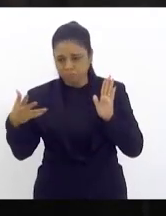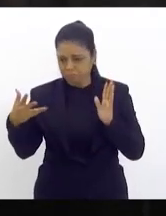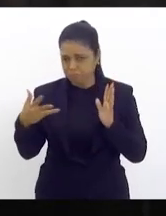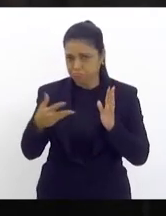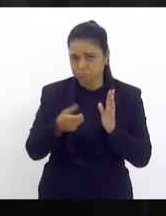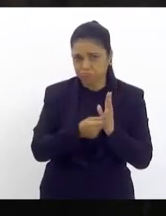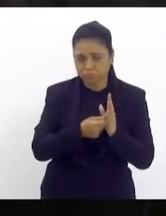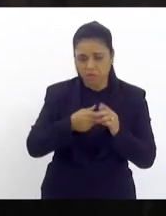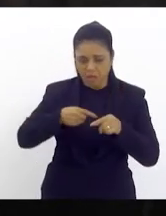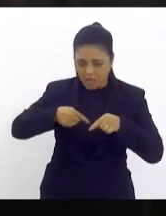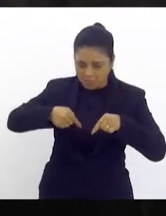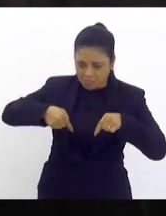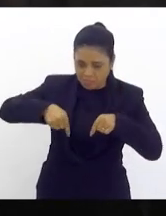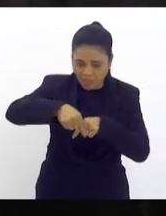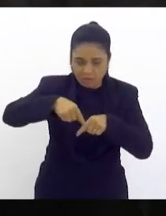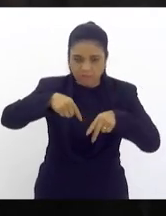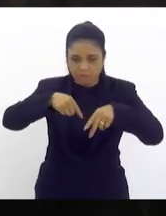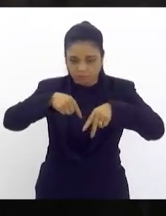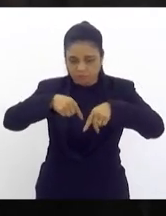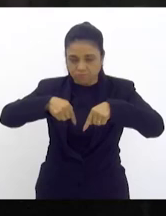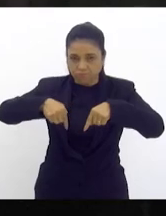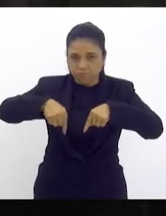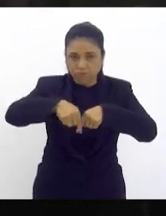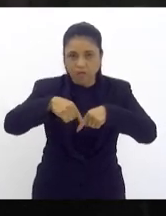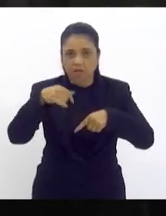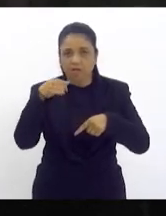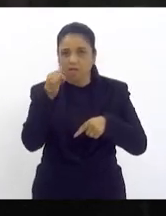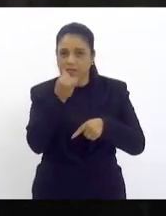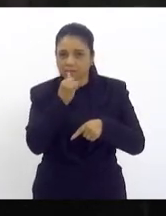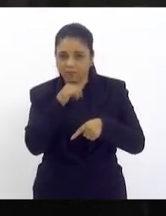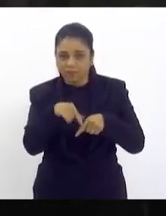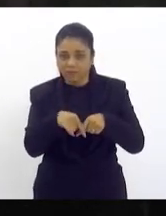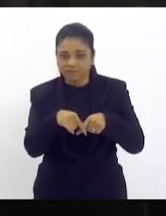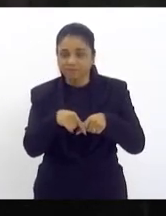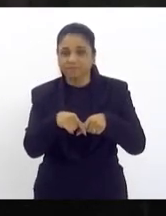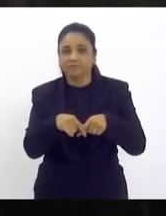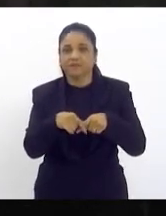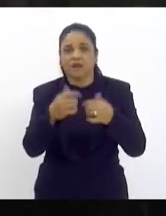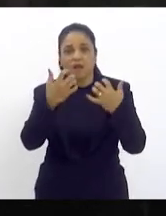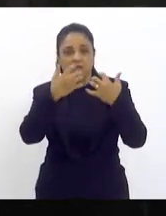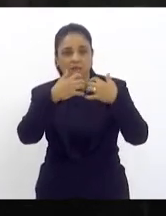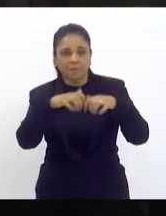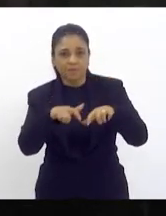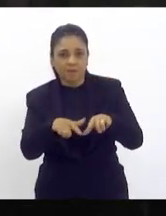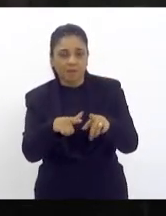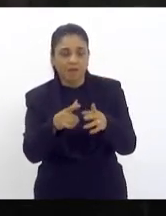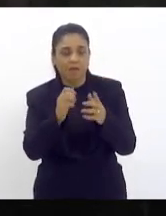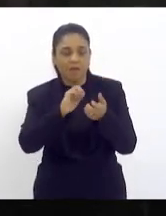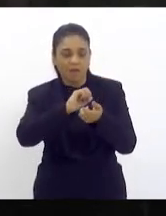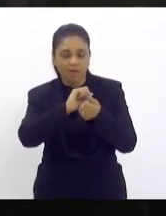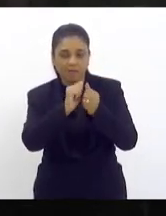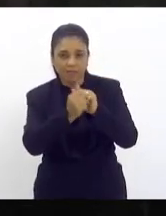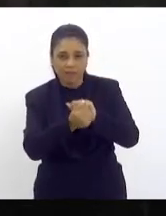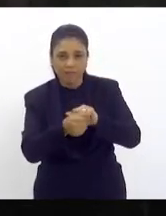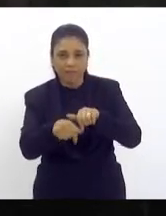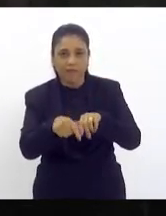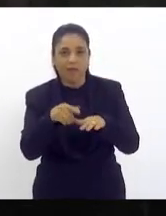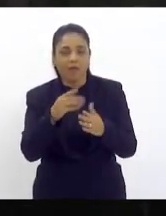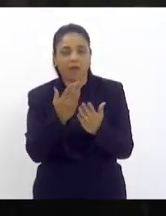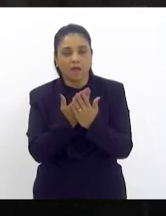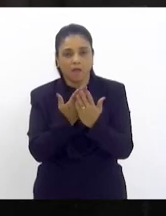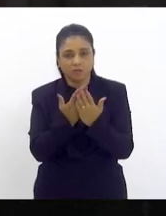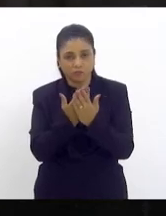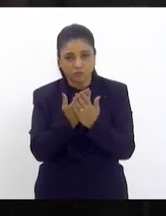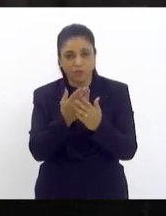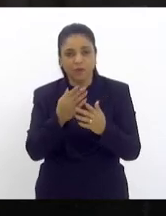catraca eletrônica para que essa escola venha a adaptar inclusão de um segurança armado naquele espaço que filosoficamente já é equivocado